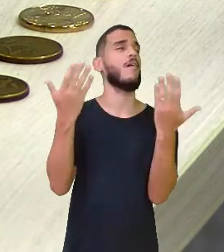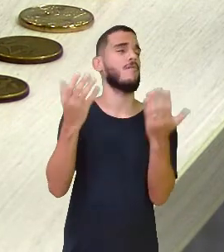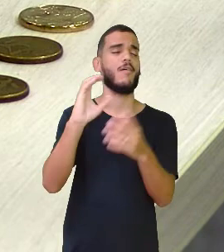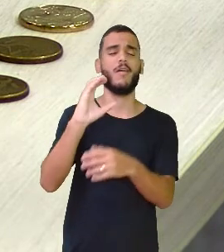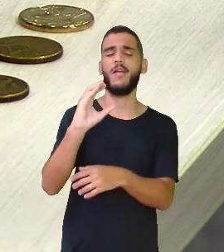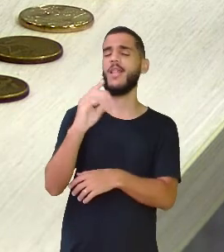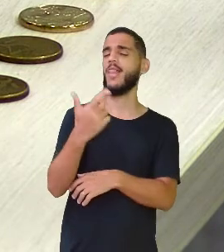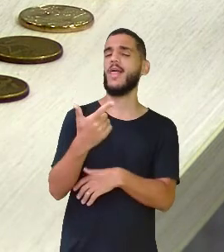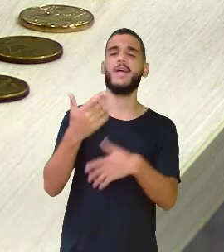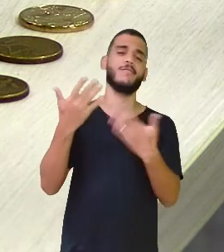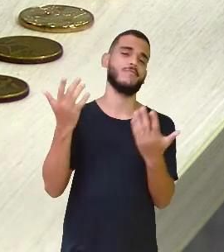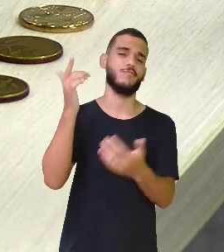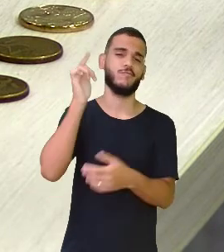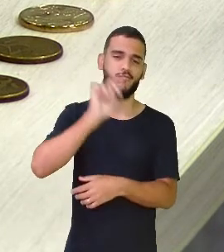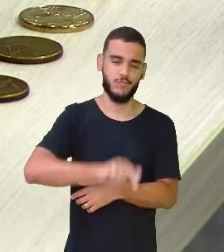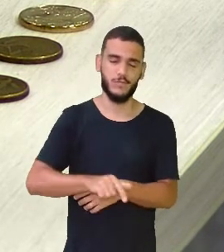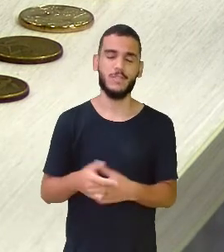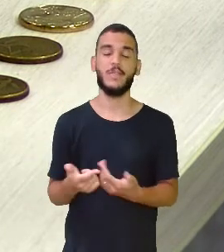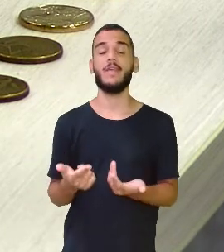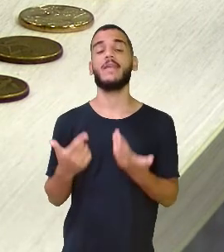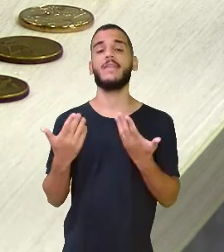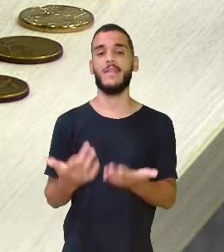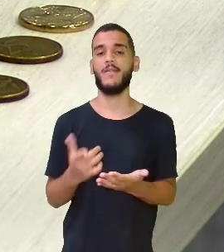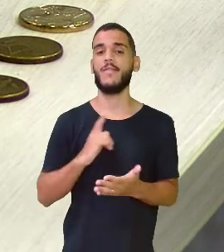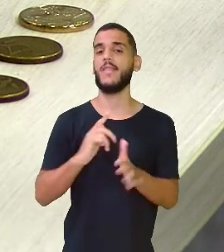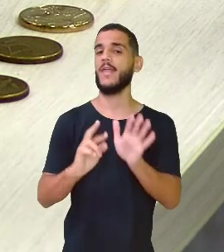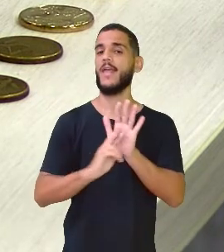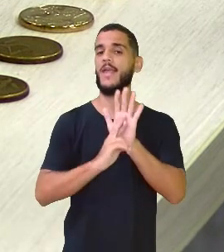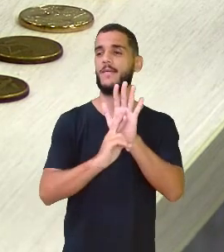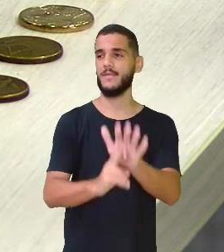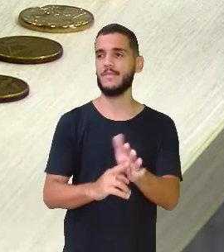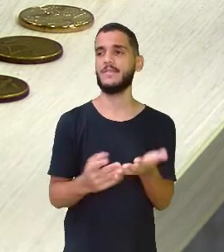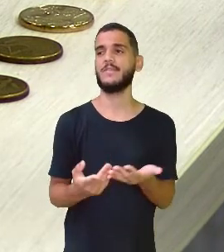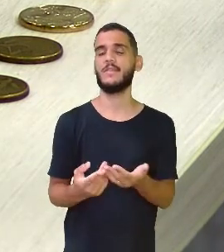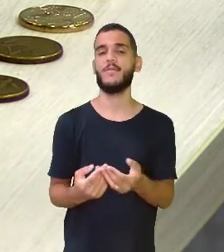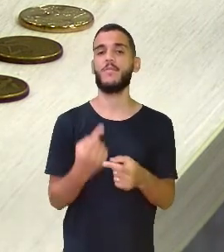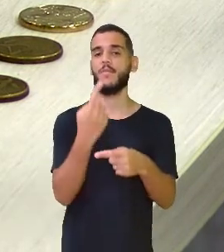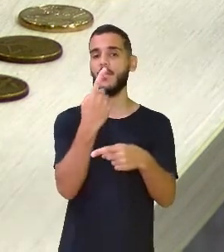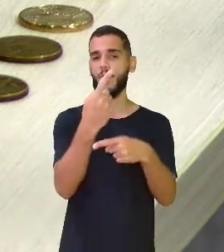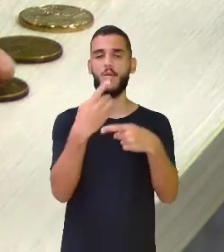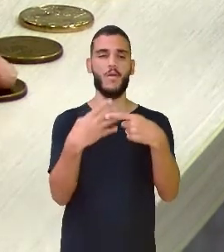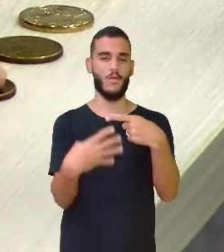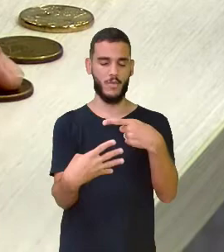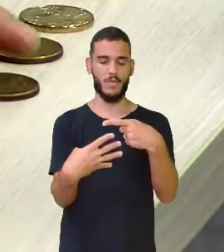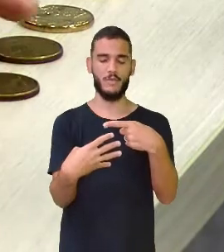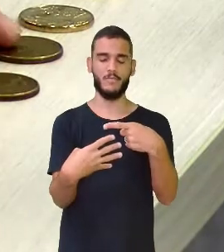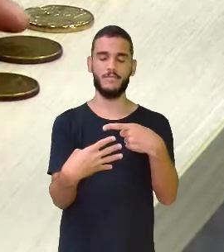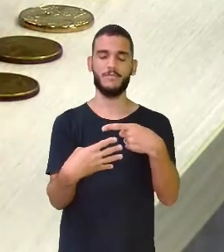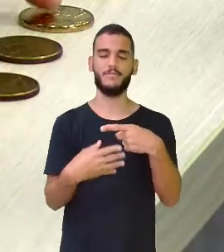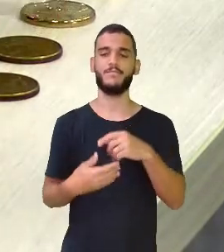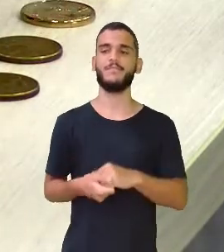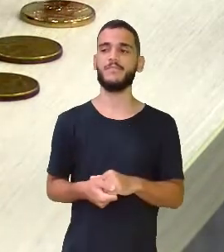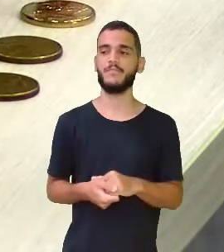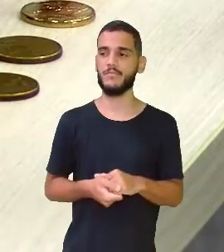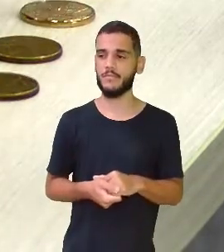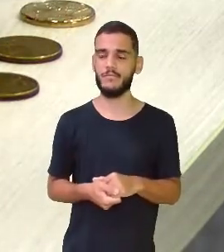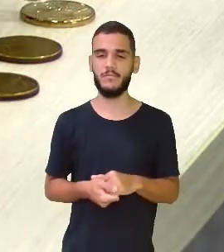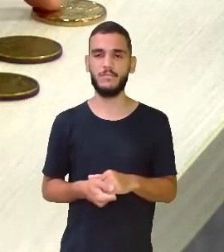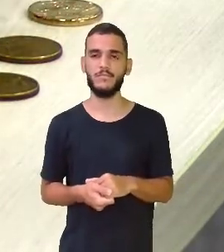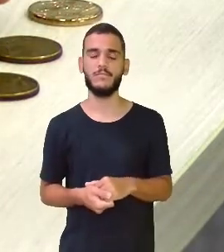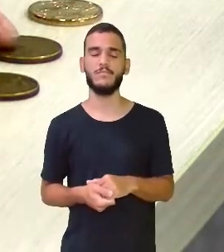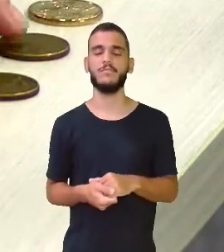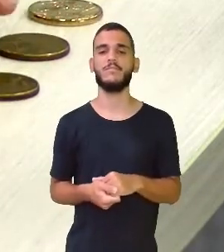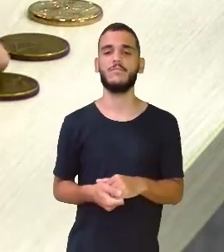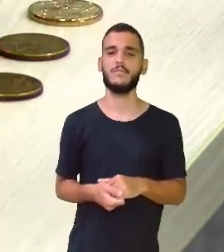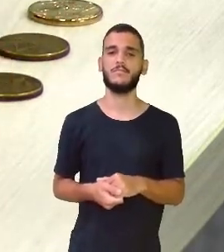representação que eu tenho aqui. Uma parte das quatro. Cada partezinha aqui do nosso dinheiro vale